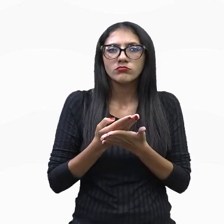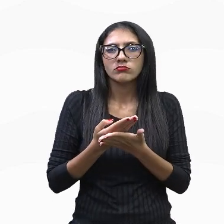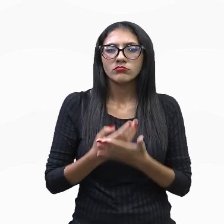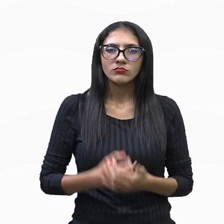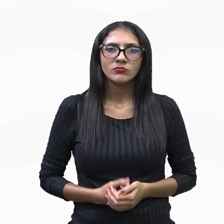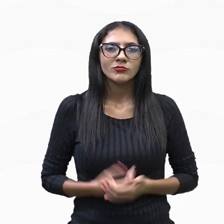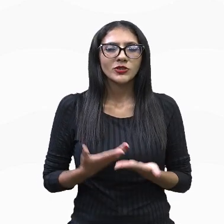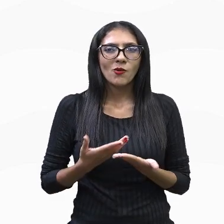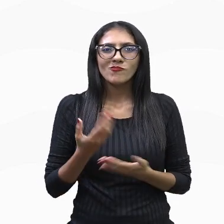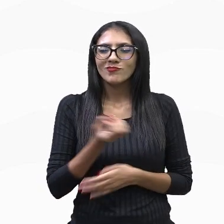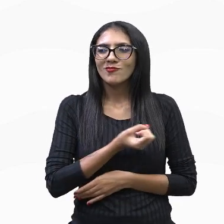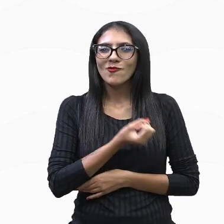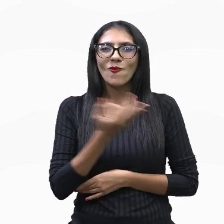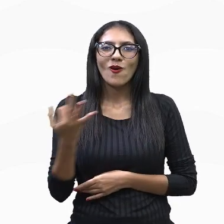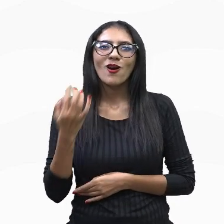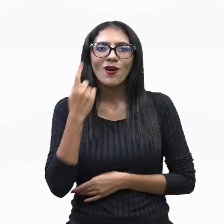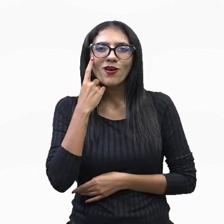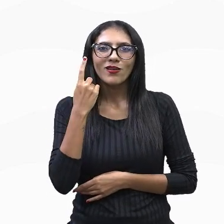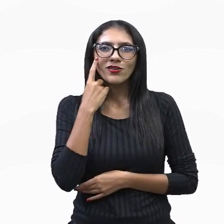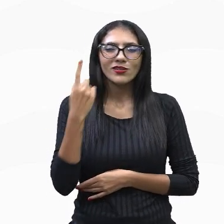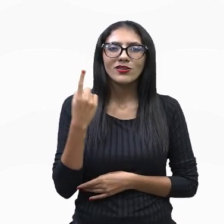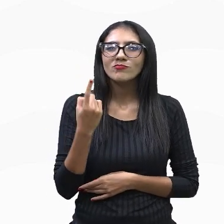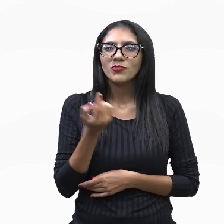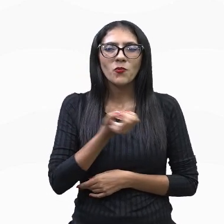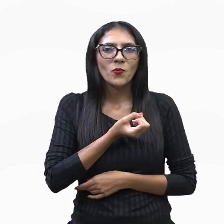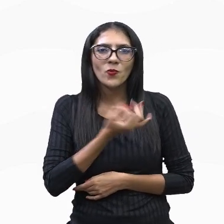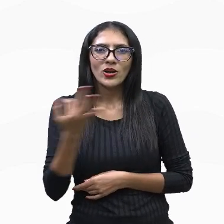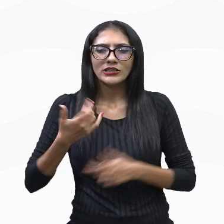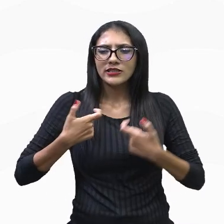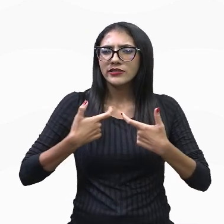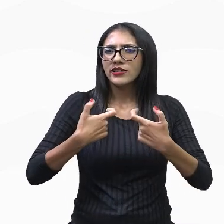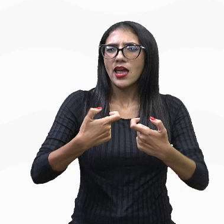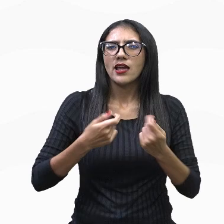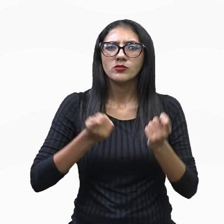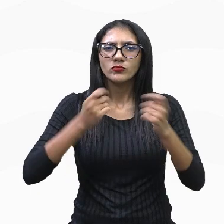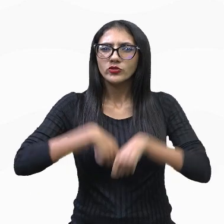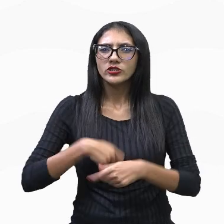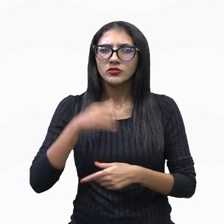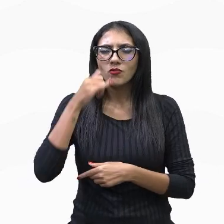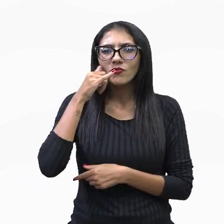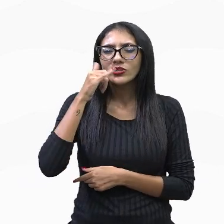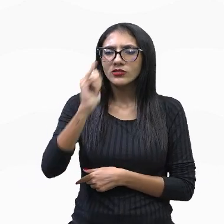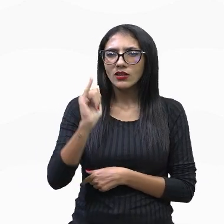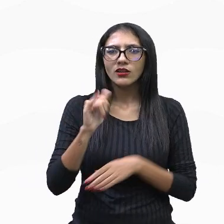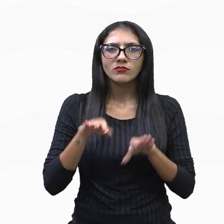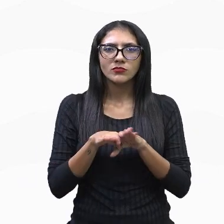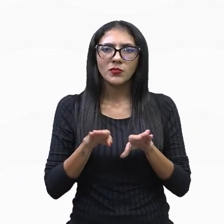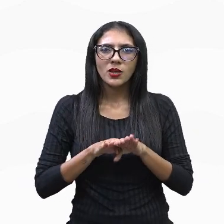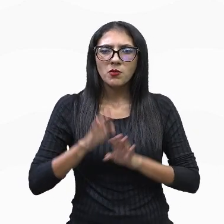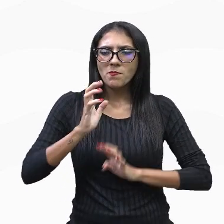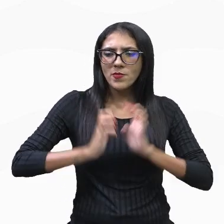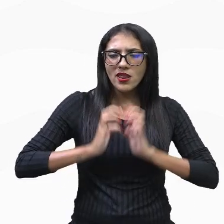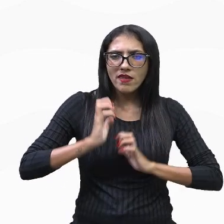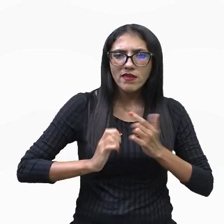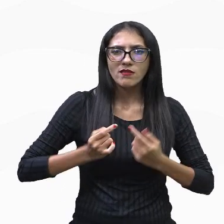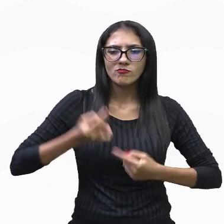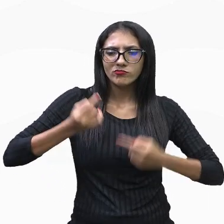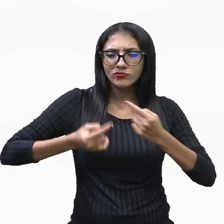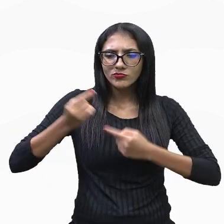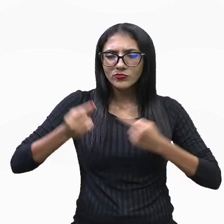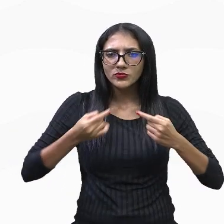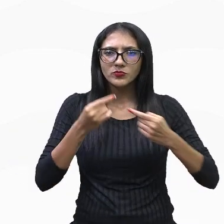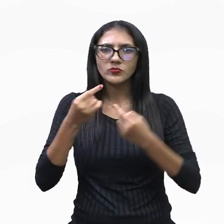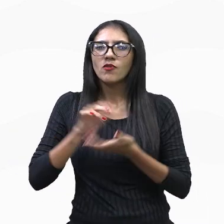guerras poderiam ser evitadas, quantas brigas, vamos dizer assim, no popular